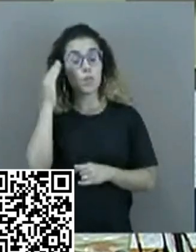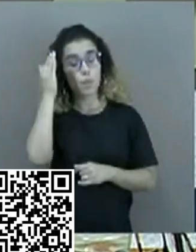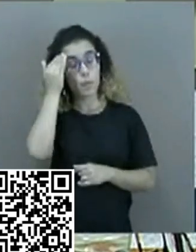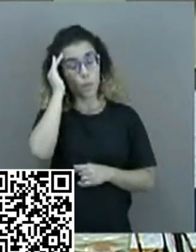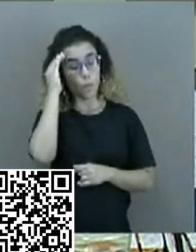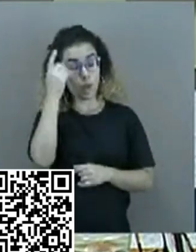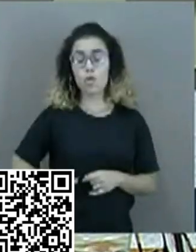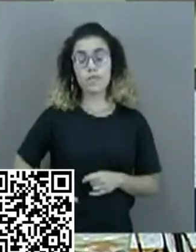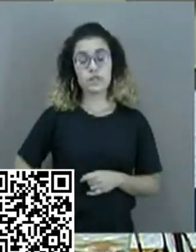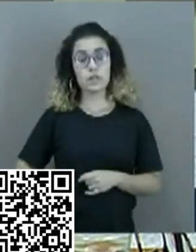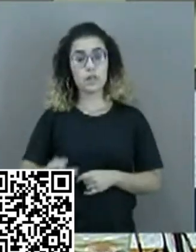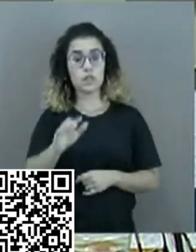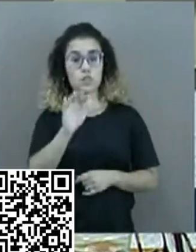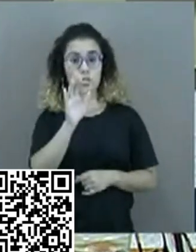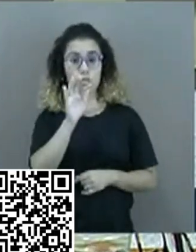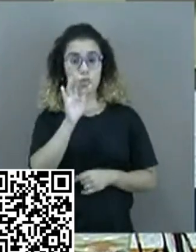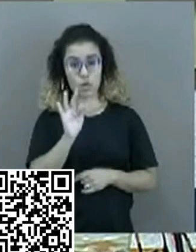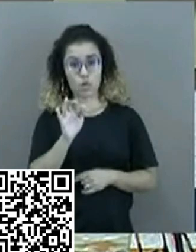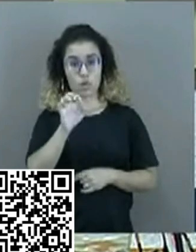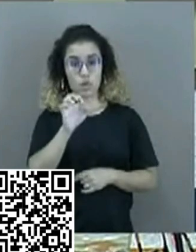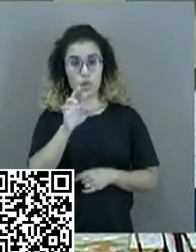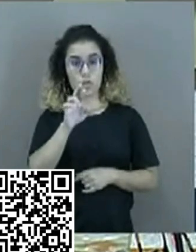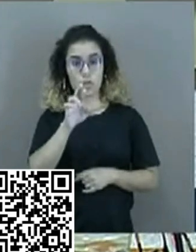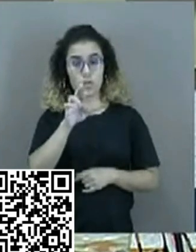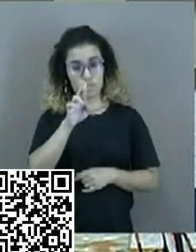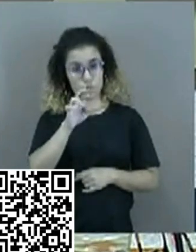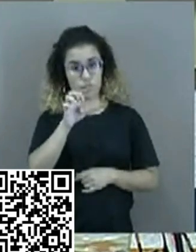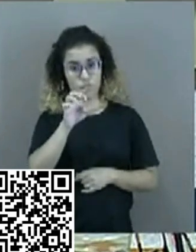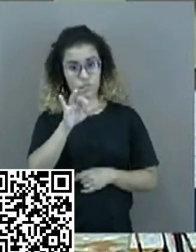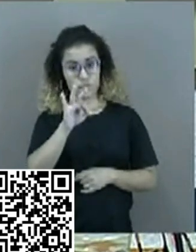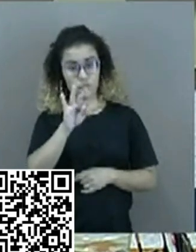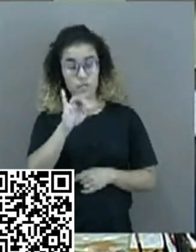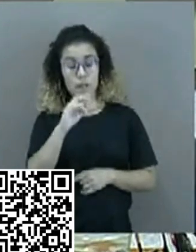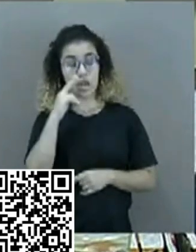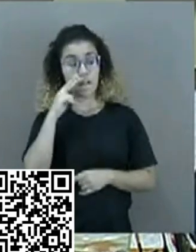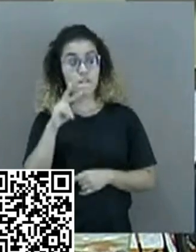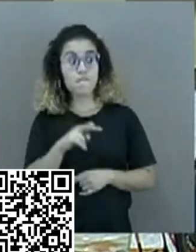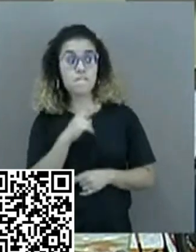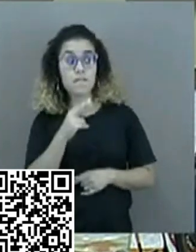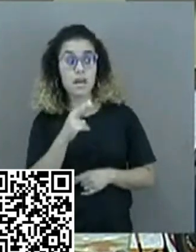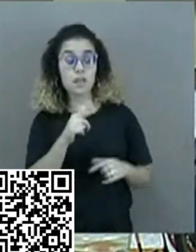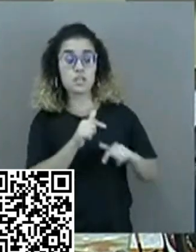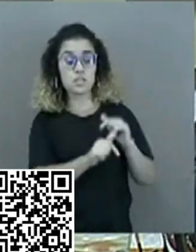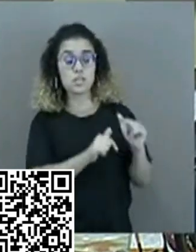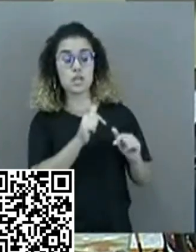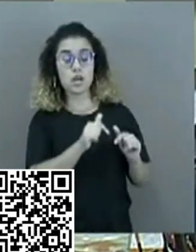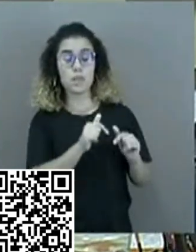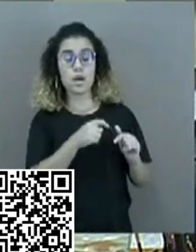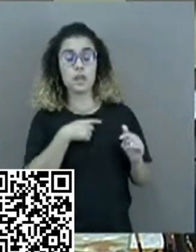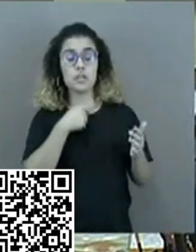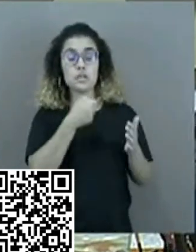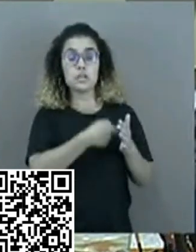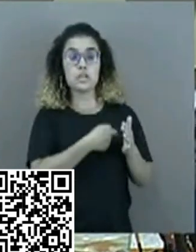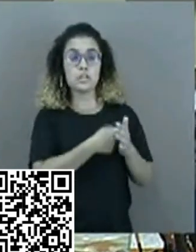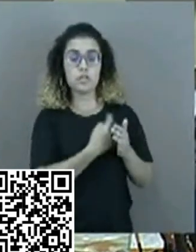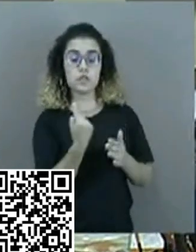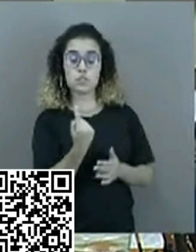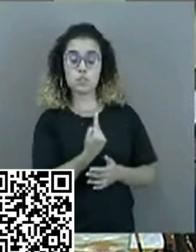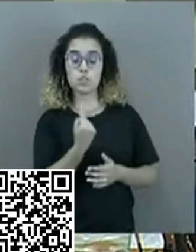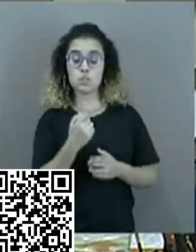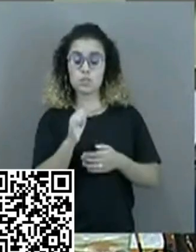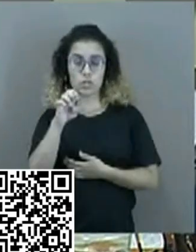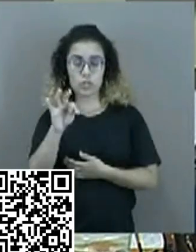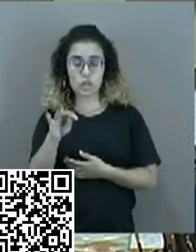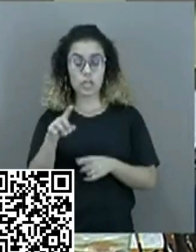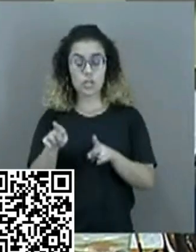governador Helmão de Freitas, enxerga, encara e trabalha em defesa da unidade do Nordeste